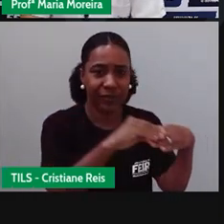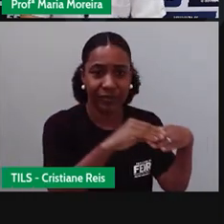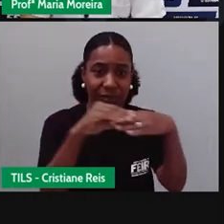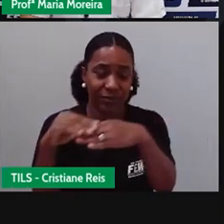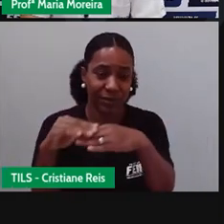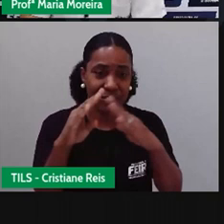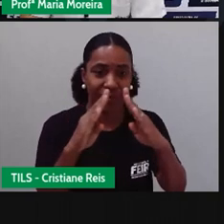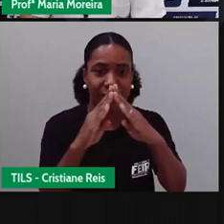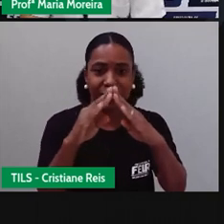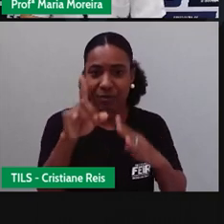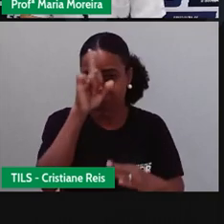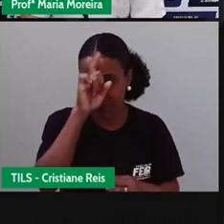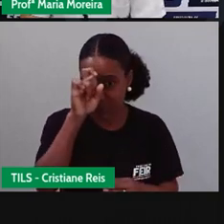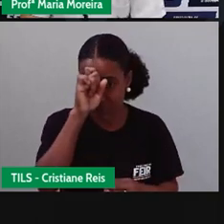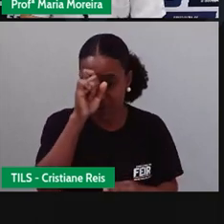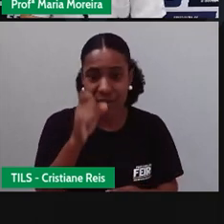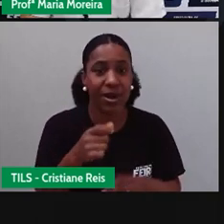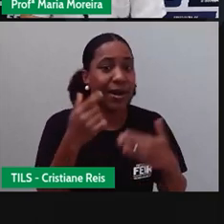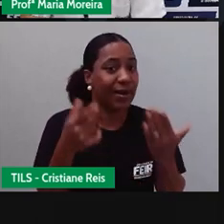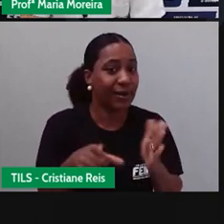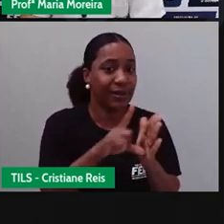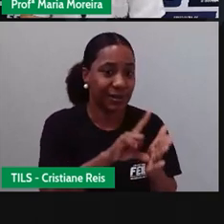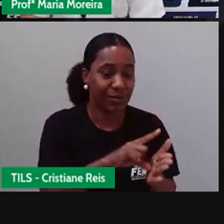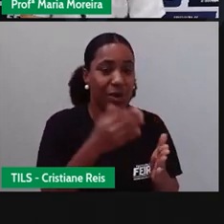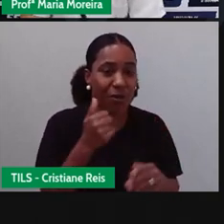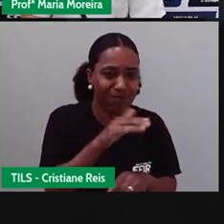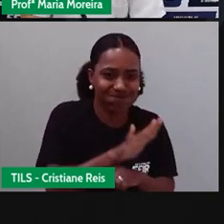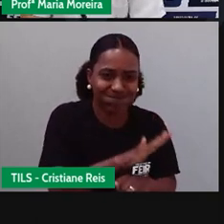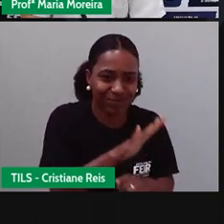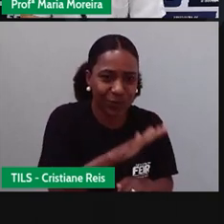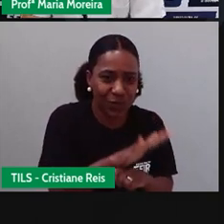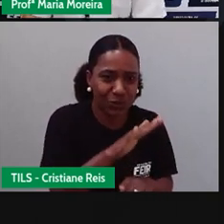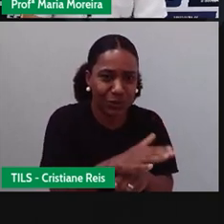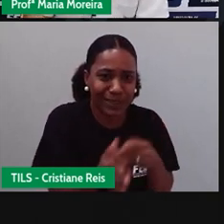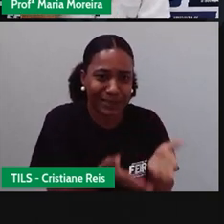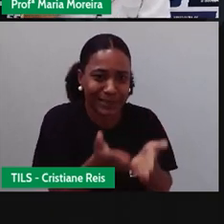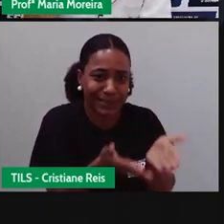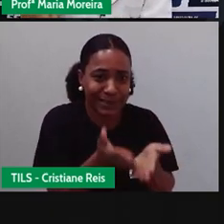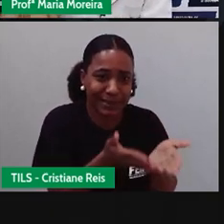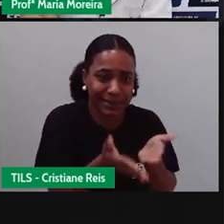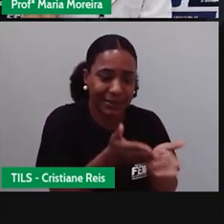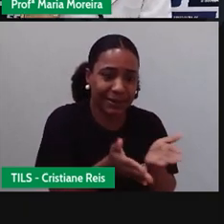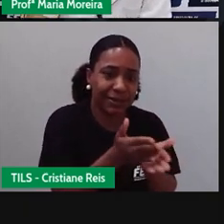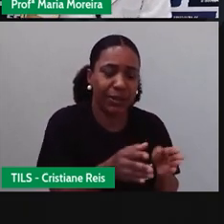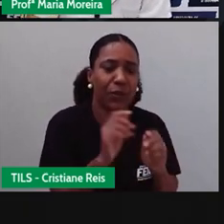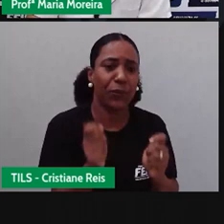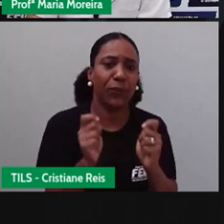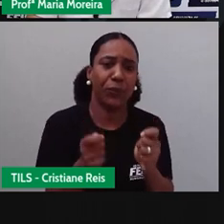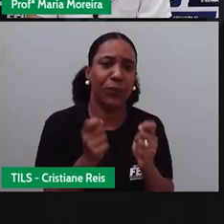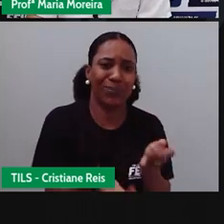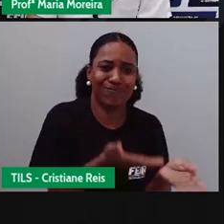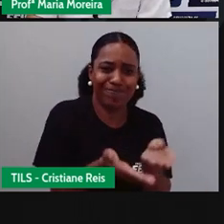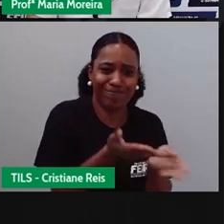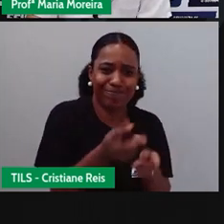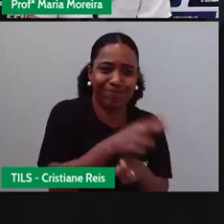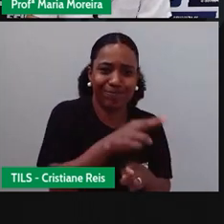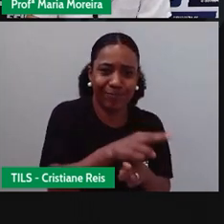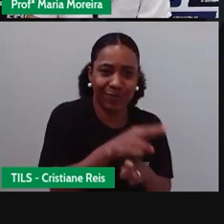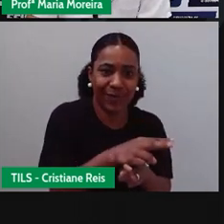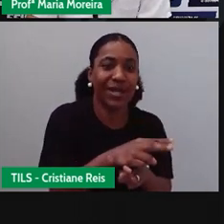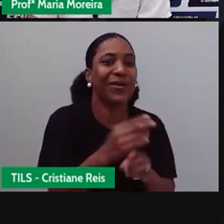se dê o quê? Um atendimento ali, até eles chegarem lá. Então, assim, começam aí a surgir o quê? As